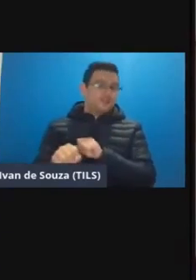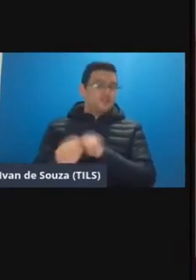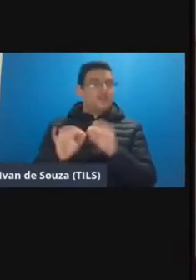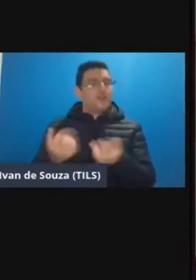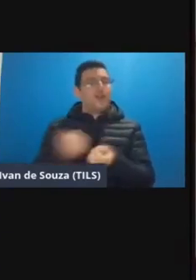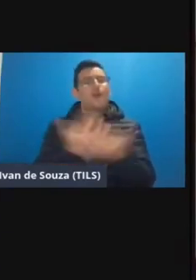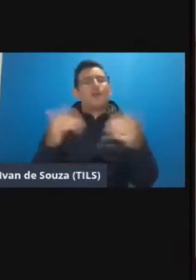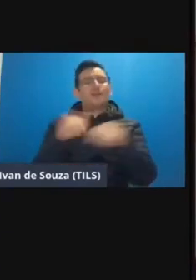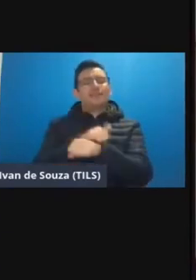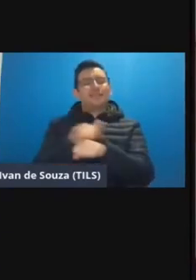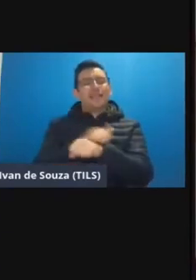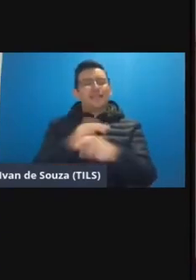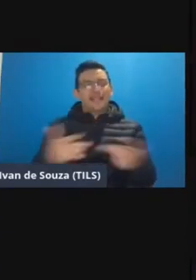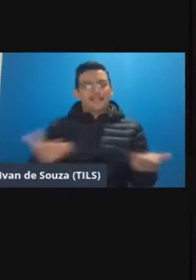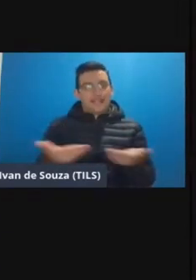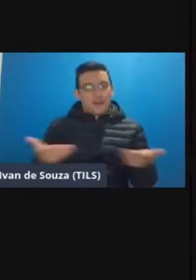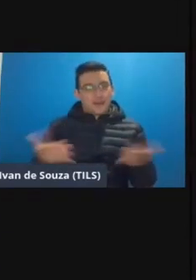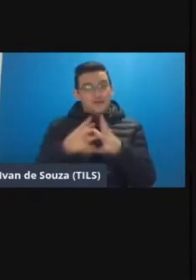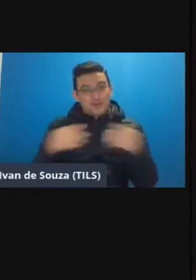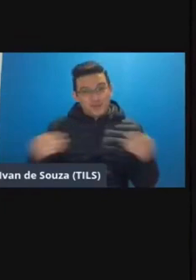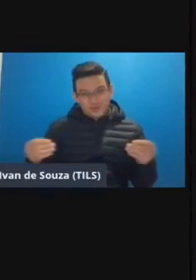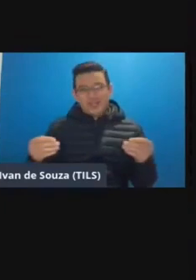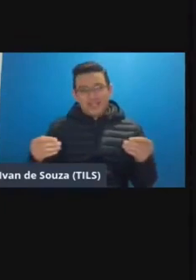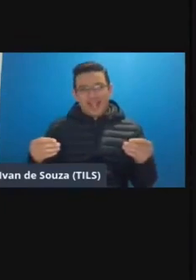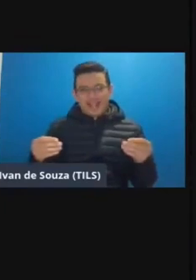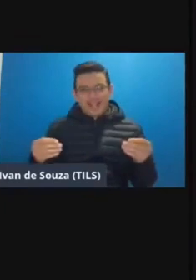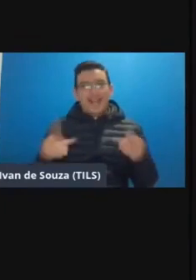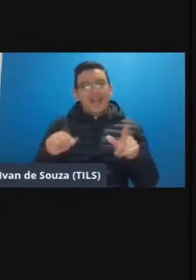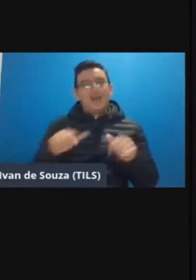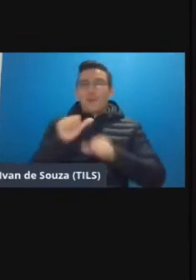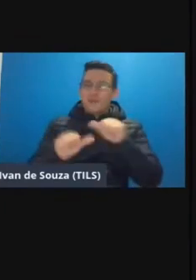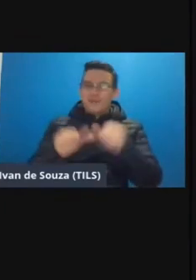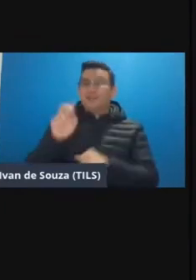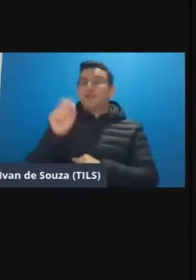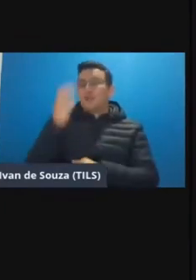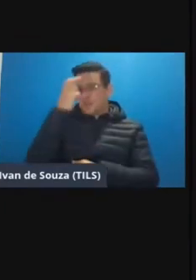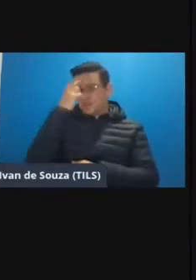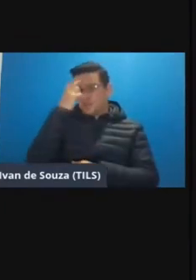são algumas estratégias agora solucionar é uma mudança cultural